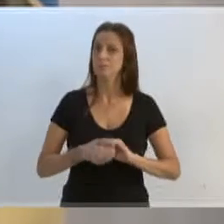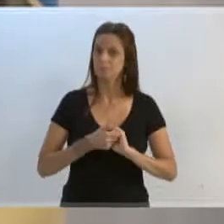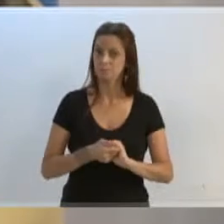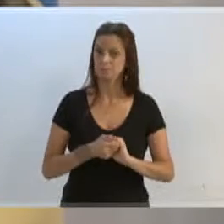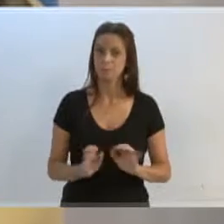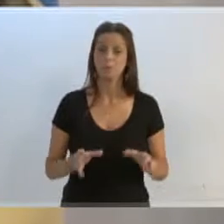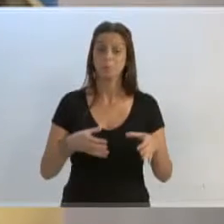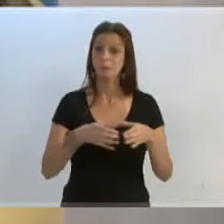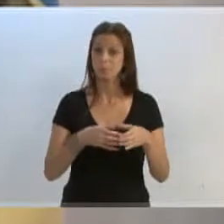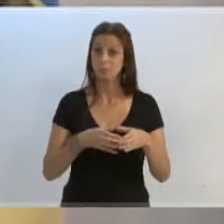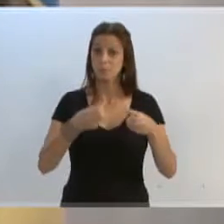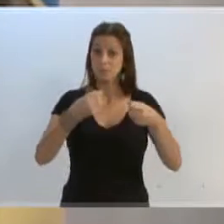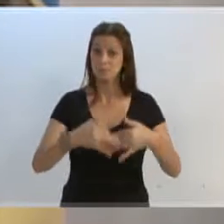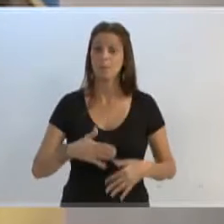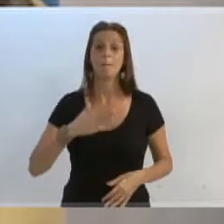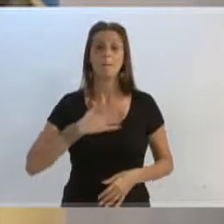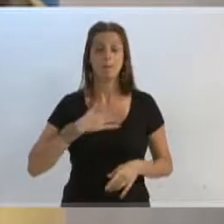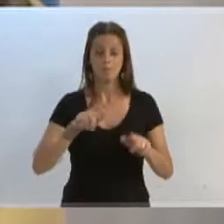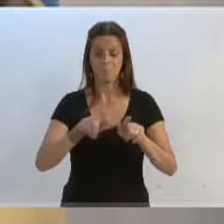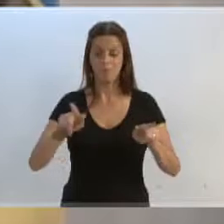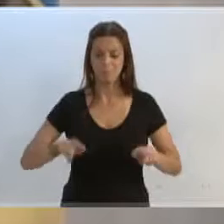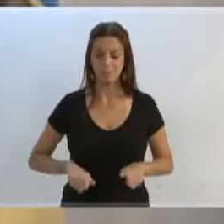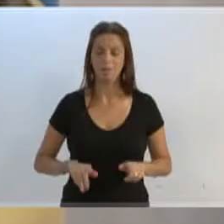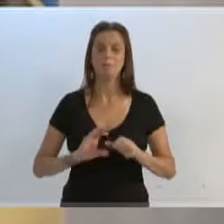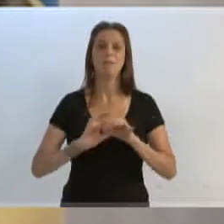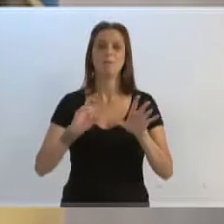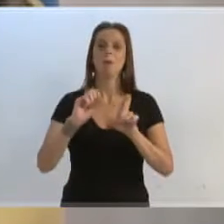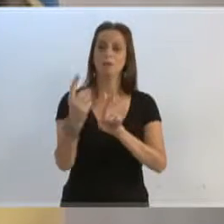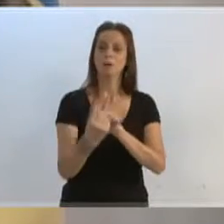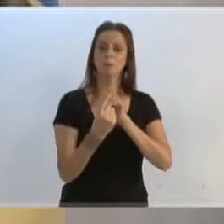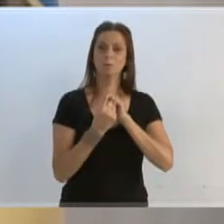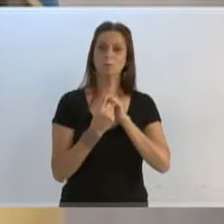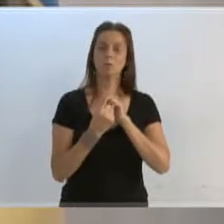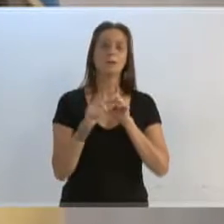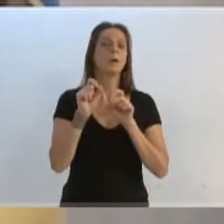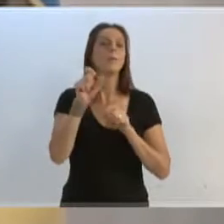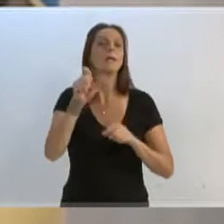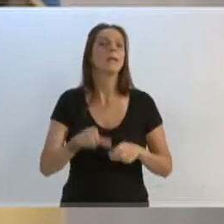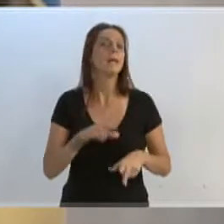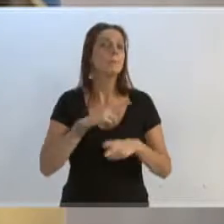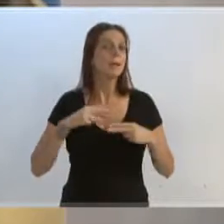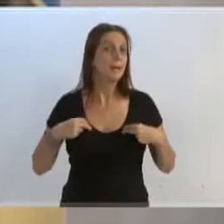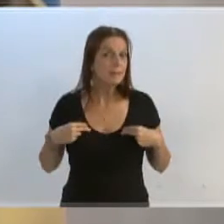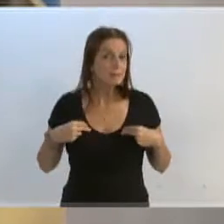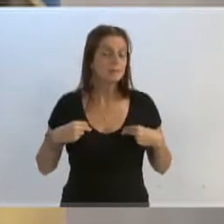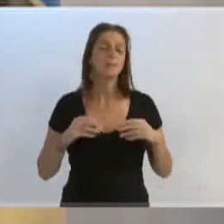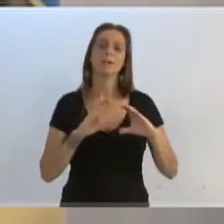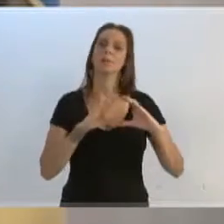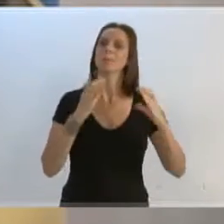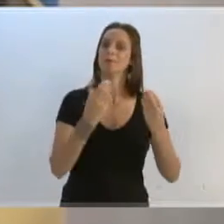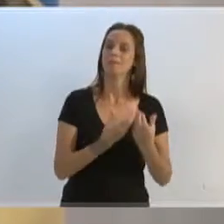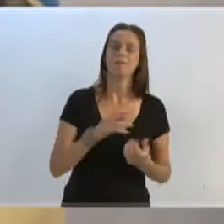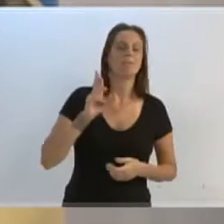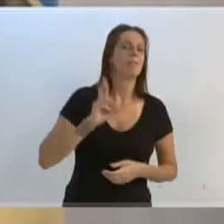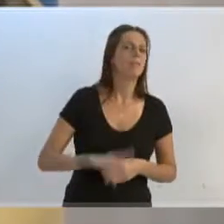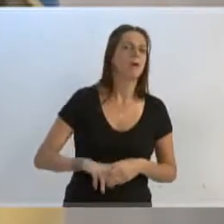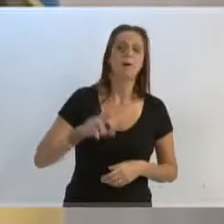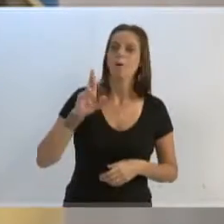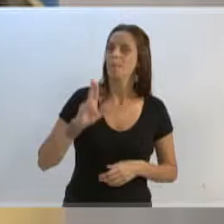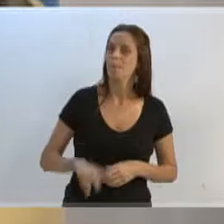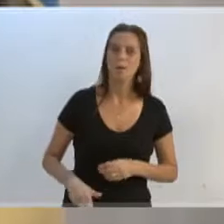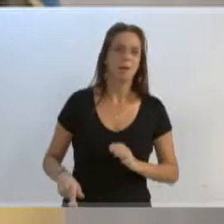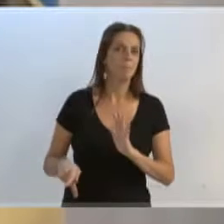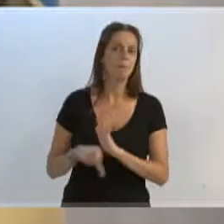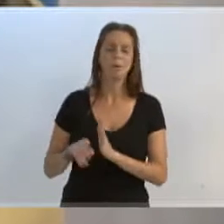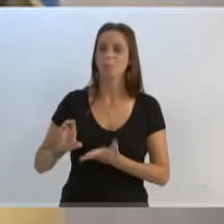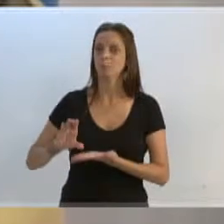e dizer que o nosso gabinete está à disposição. Isso é mérito da comunidade. Isso não é mérito nem do Conselho, isso não mérito do vereador, nem de ninguém. É o mérito